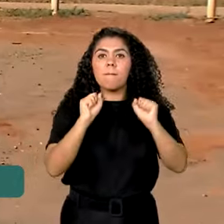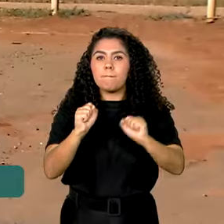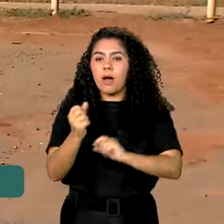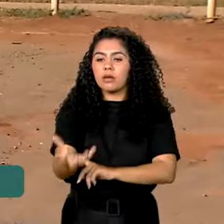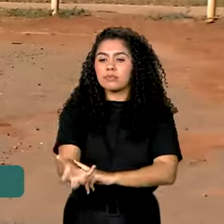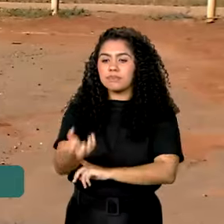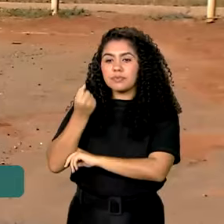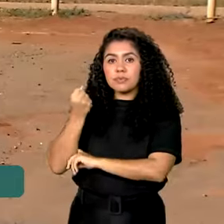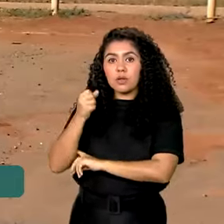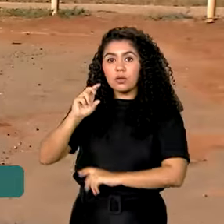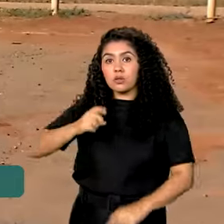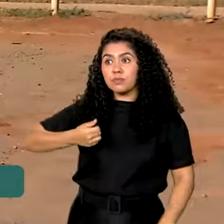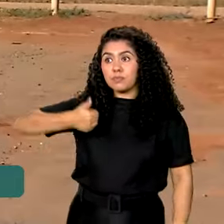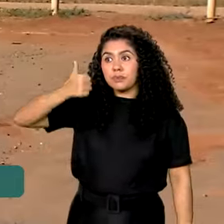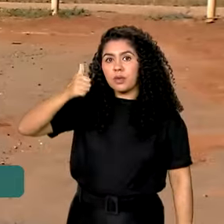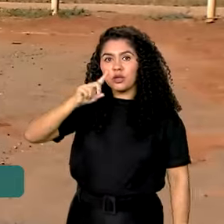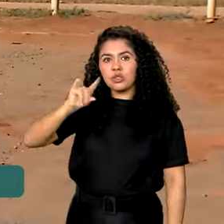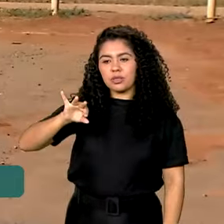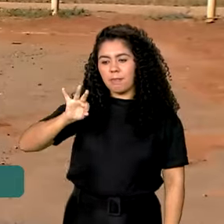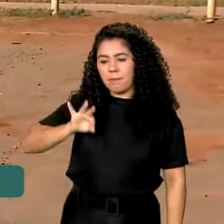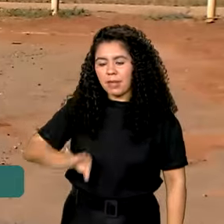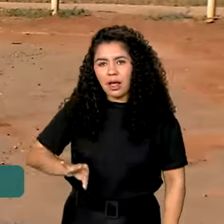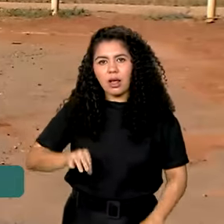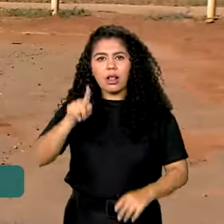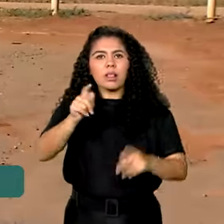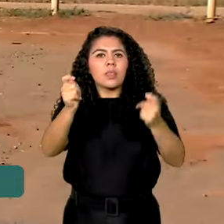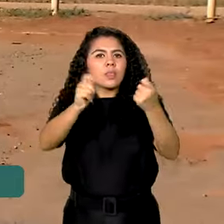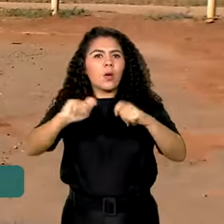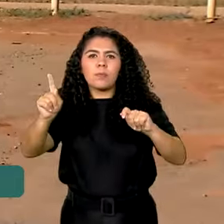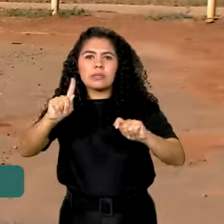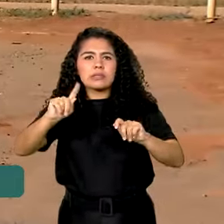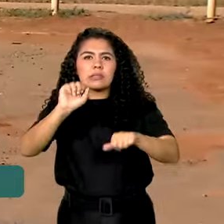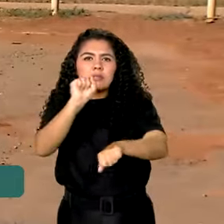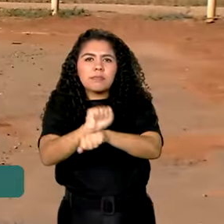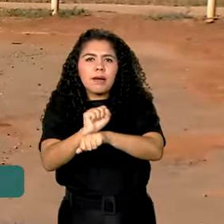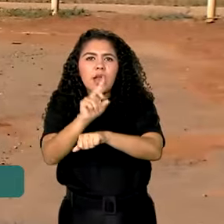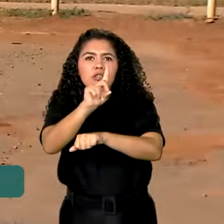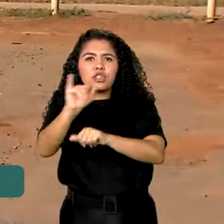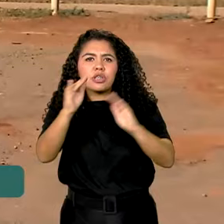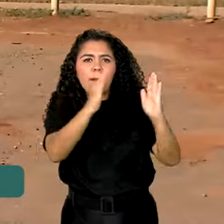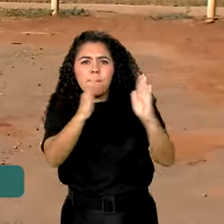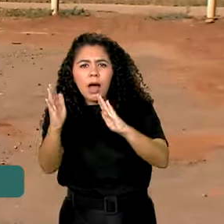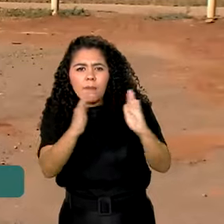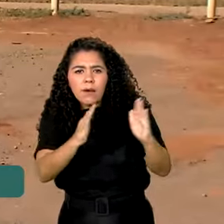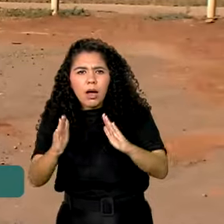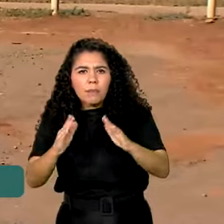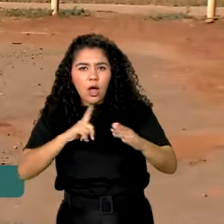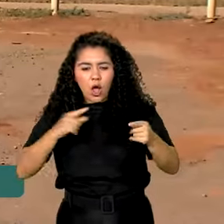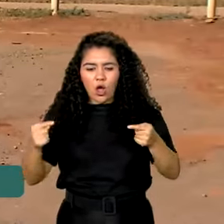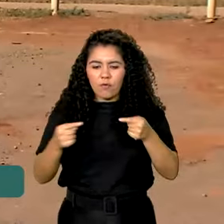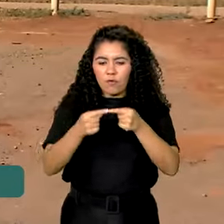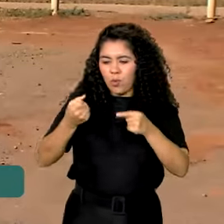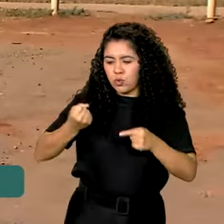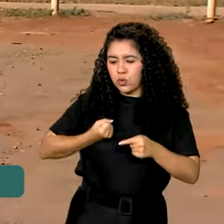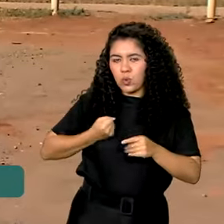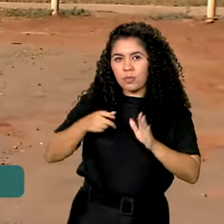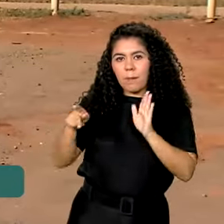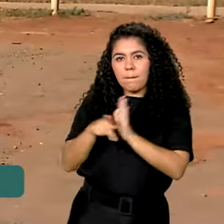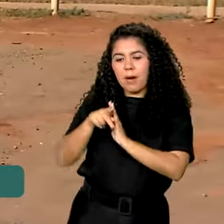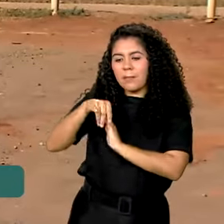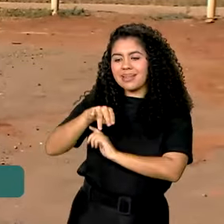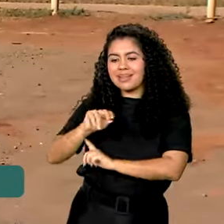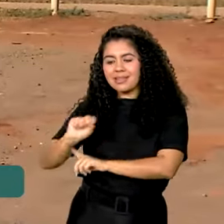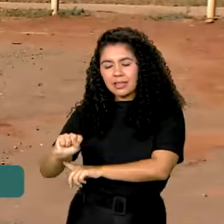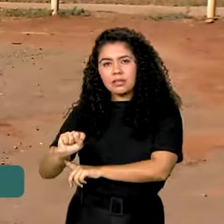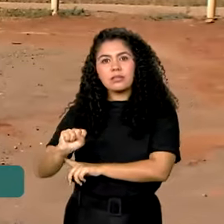dia do pagamento, ou seja, não precisa esperar o cronograma conforme o número de identificação social do NIS. A medida vale até